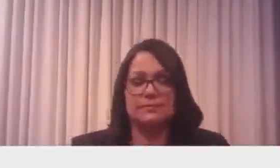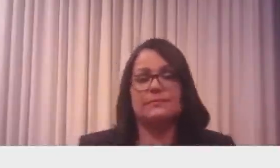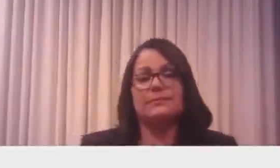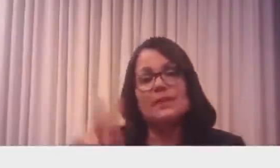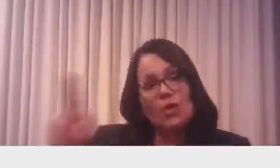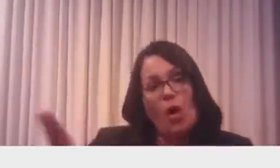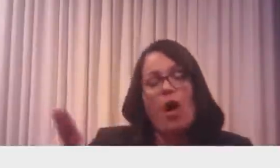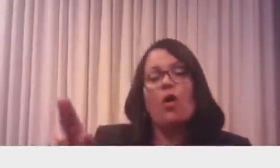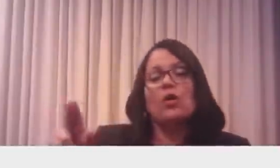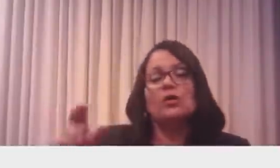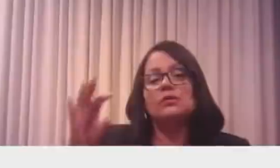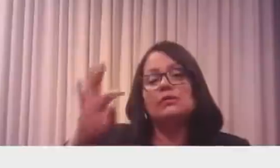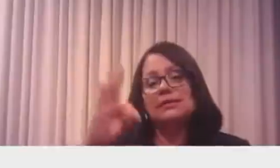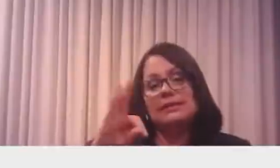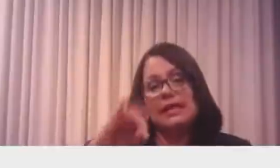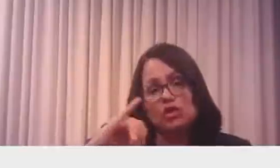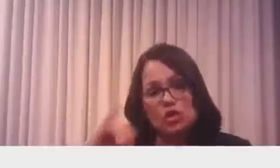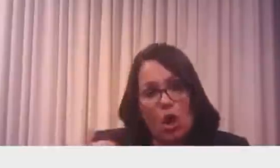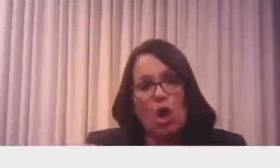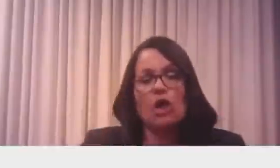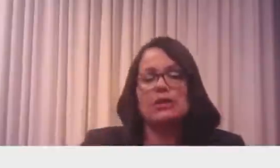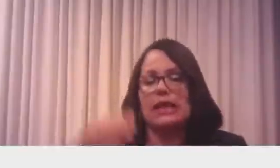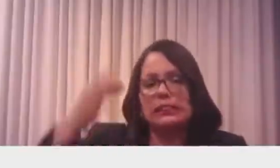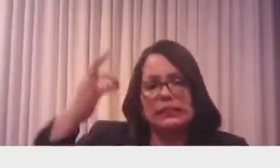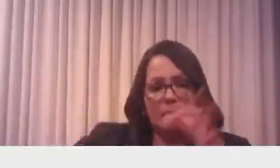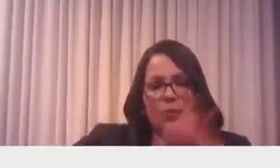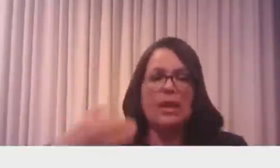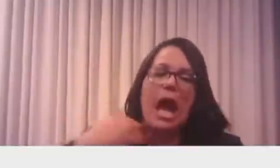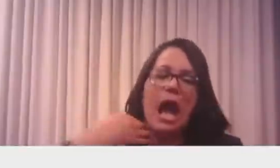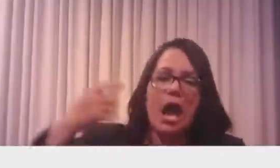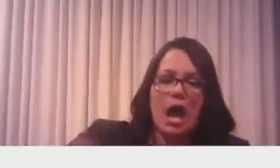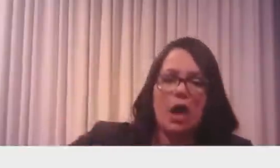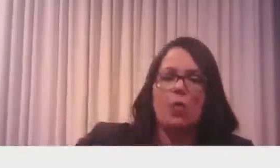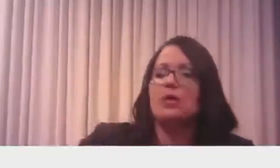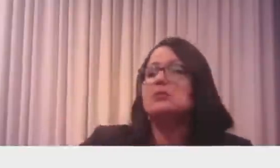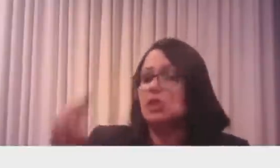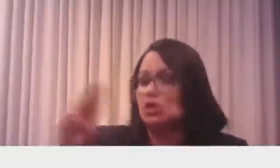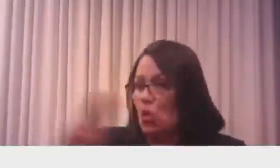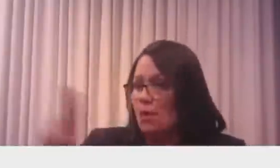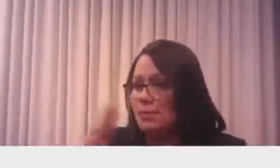É o mais votado, não é? A gente escolhe. É a liberdade para a escolher.